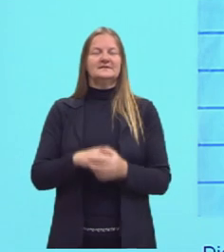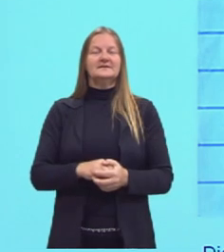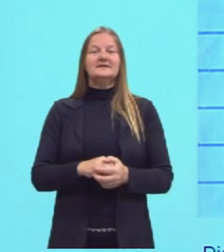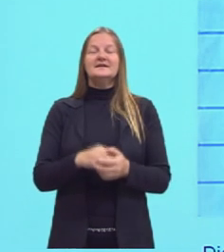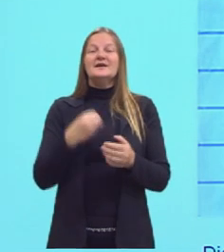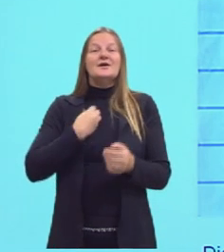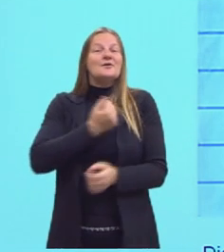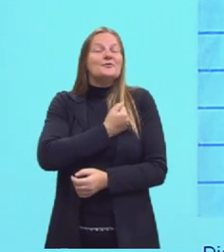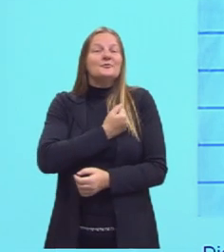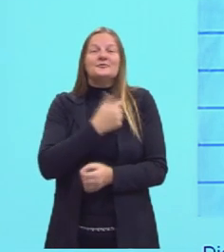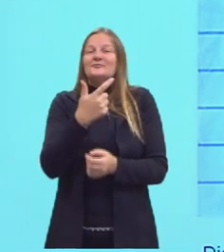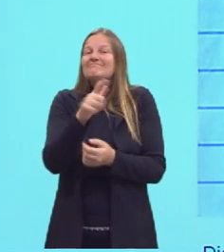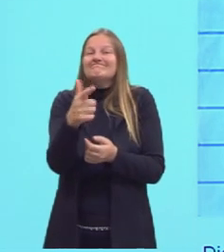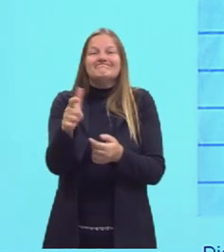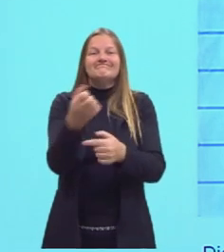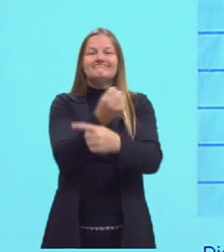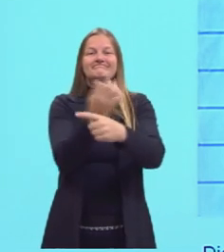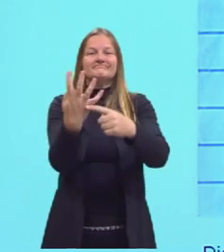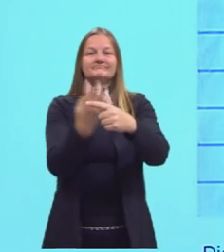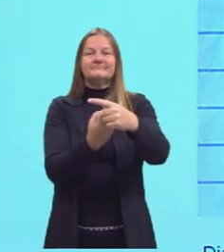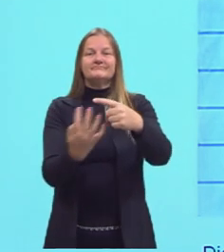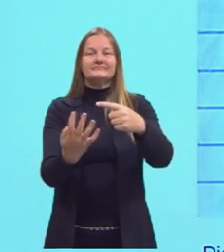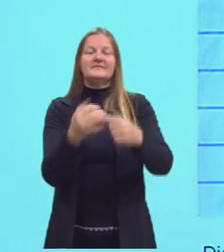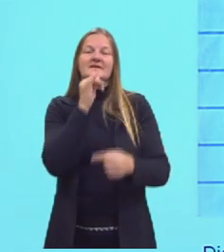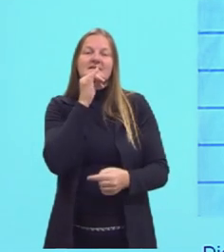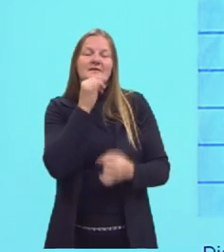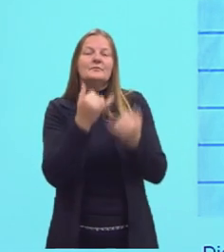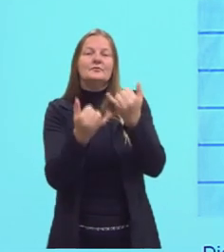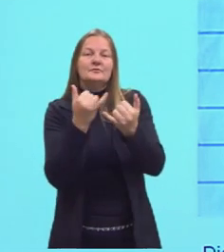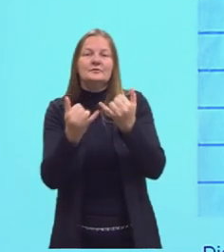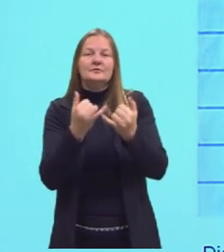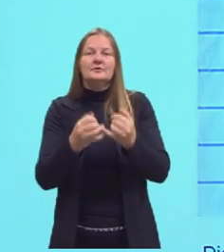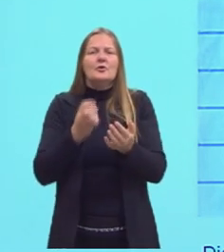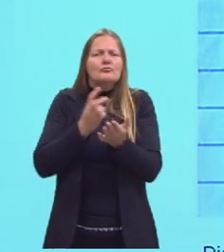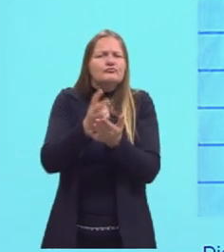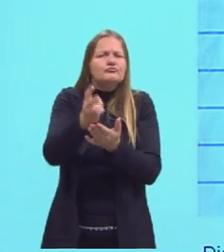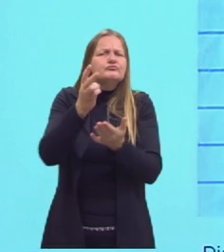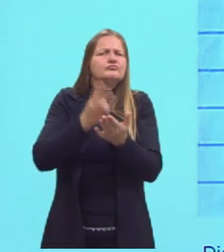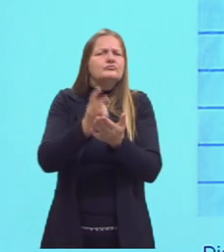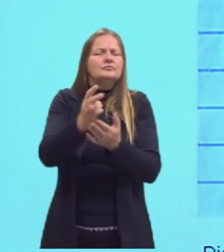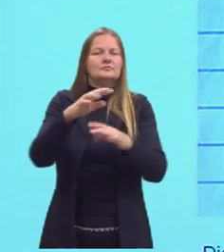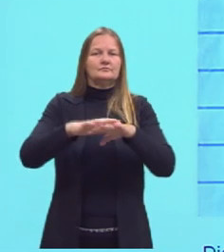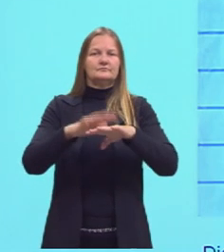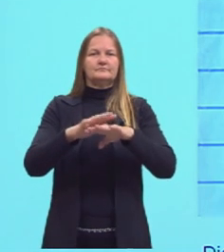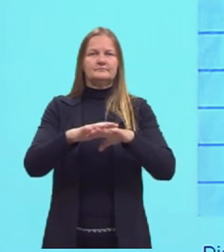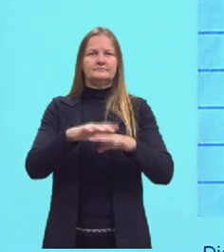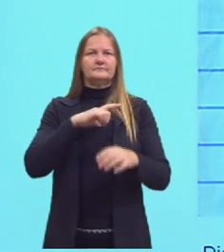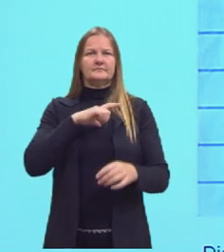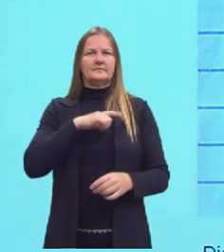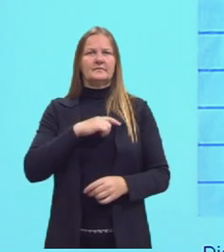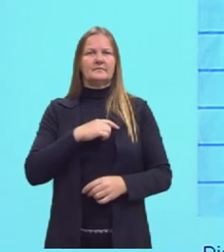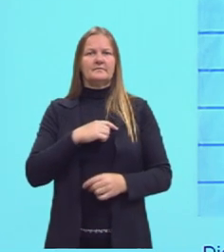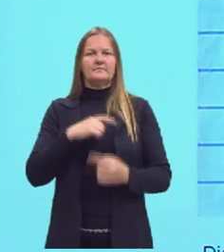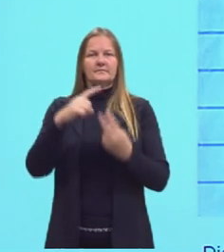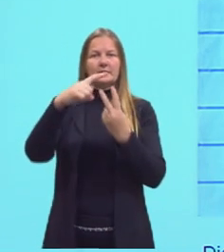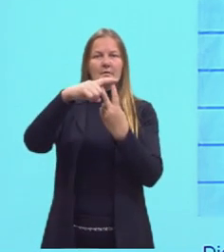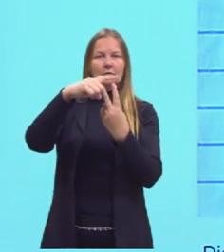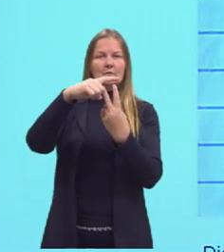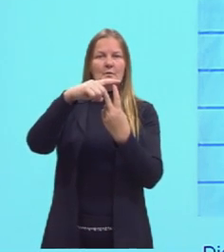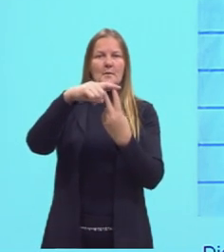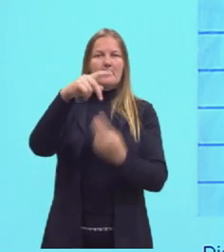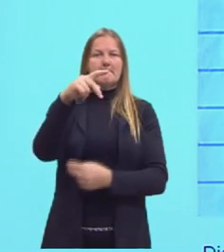não são frações. Então, por exemplo, as constantes matemáticas, aqui nós temos o pi, que ele